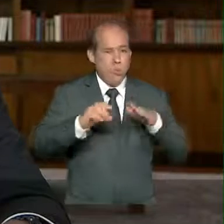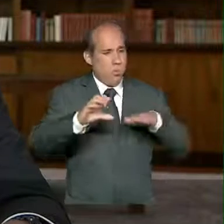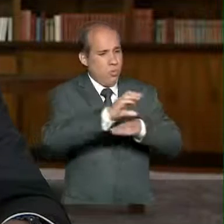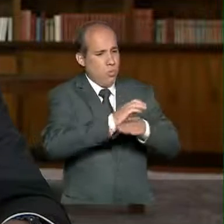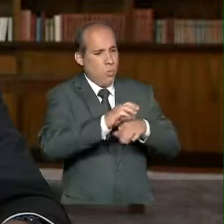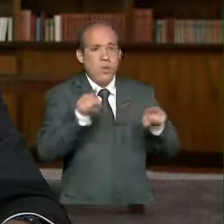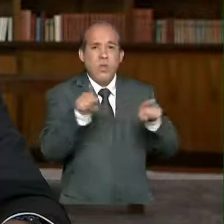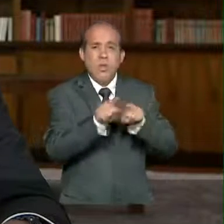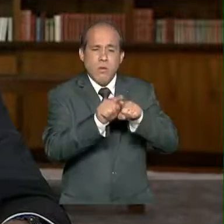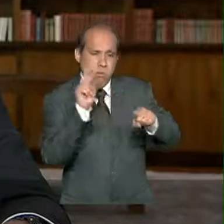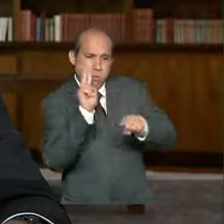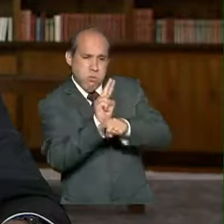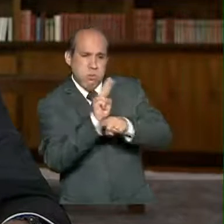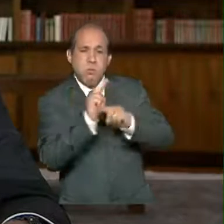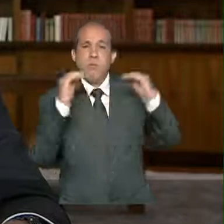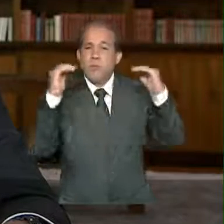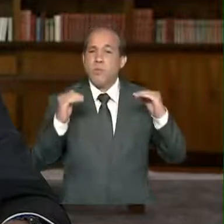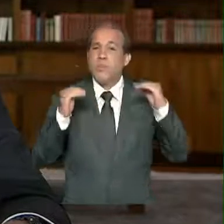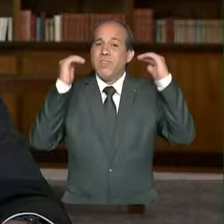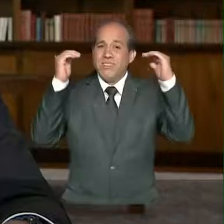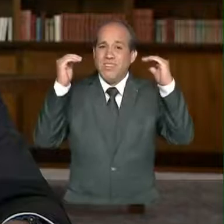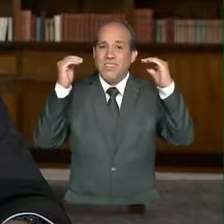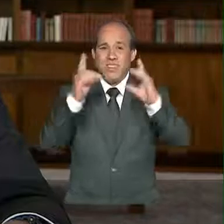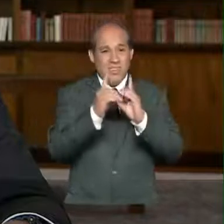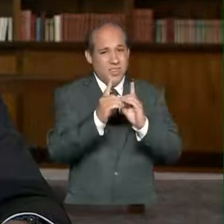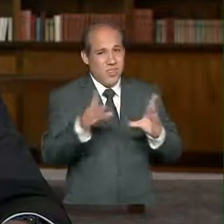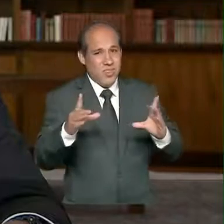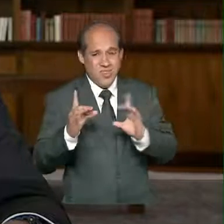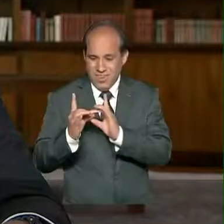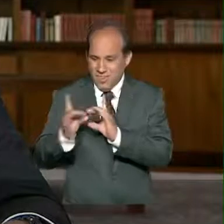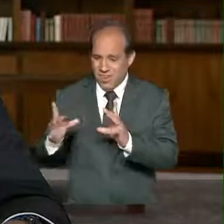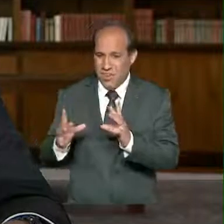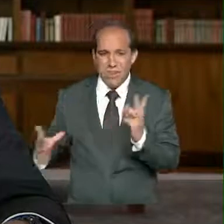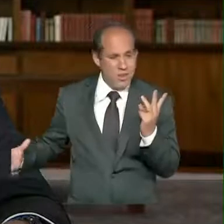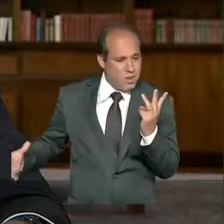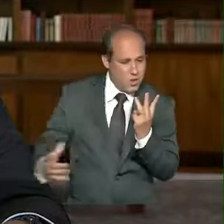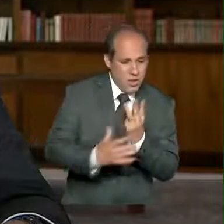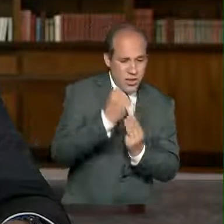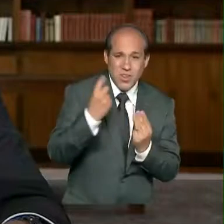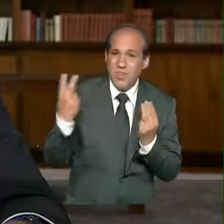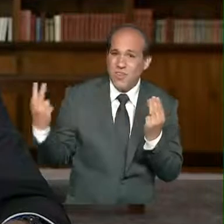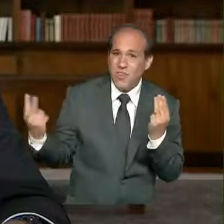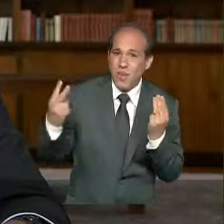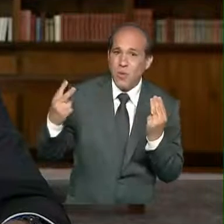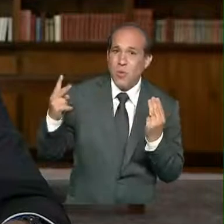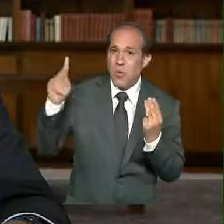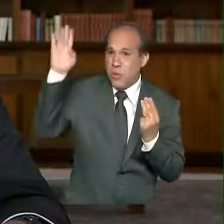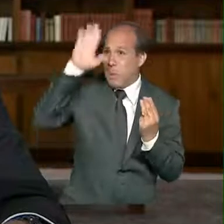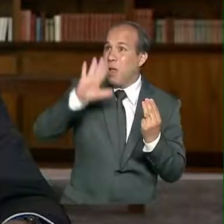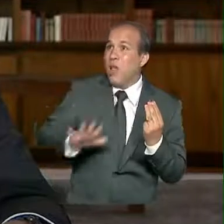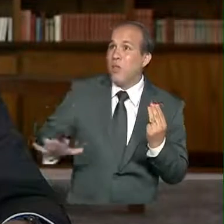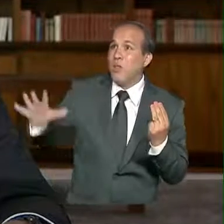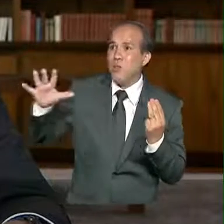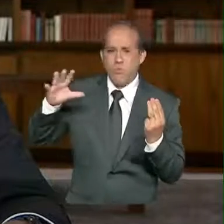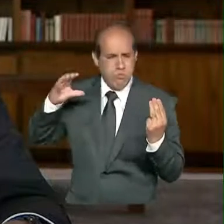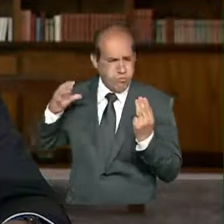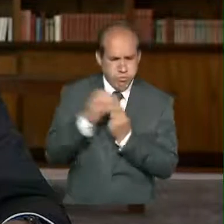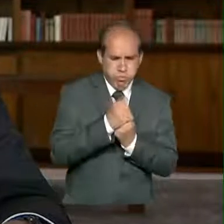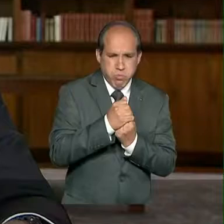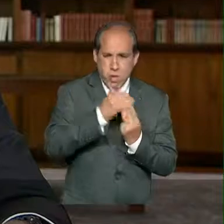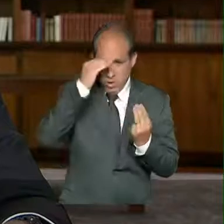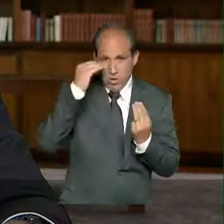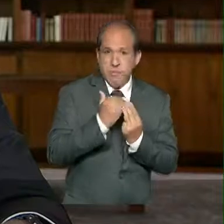e com a preservação da soberania, democracia e liberdade Valores dos quais nosso país jamais